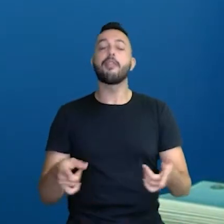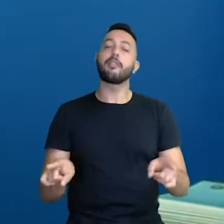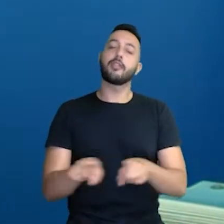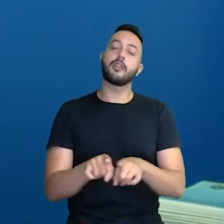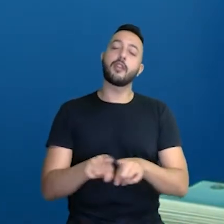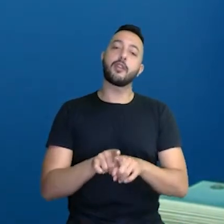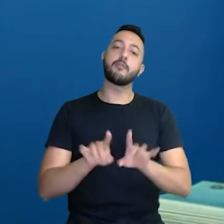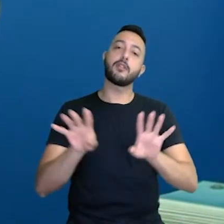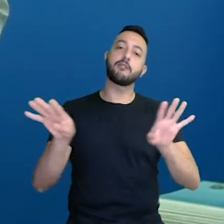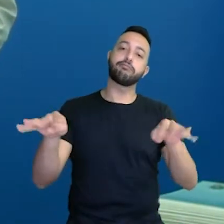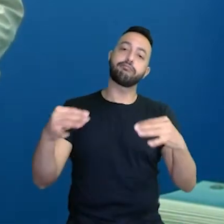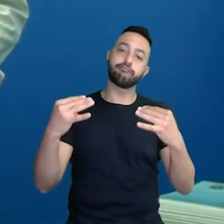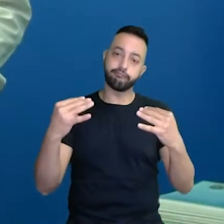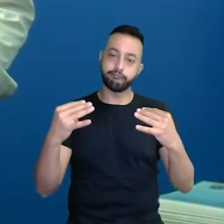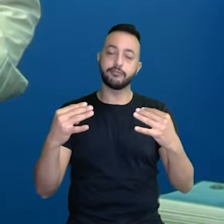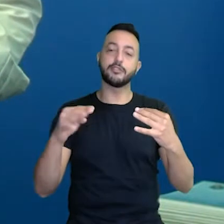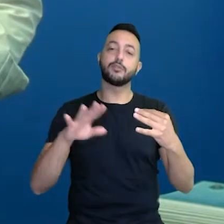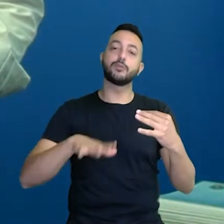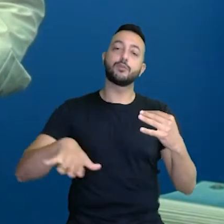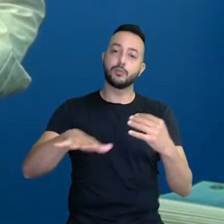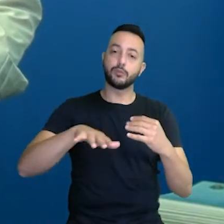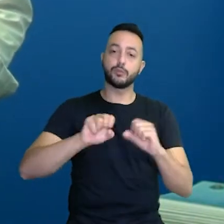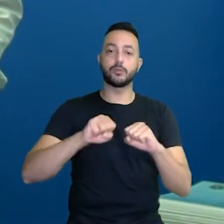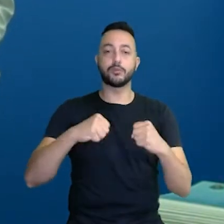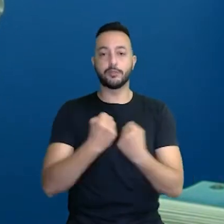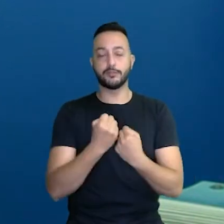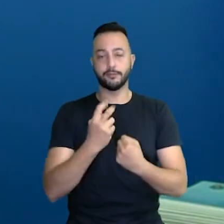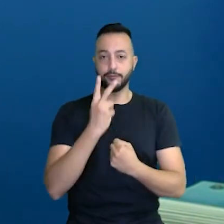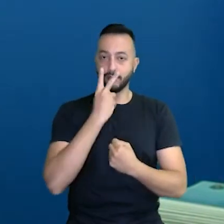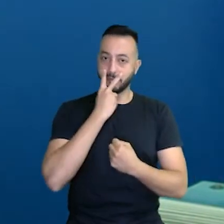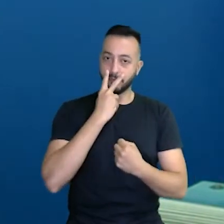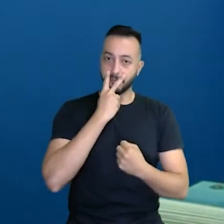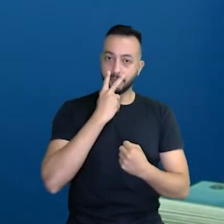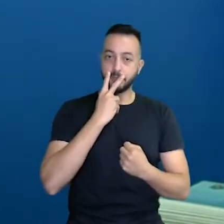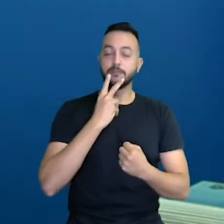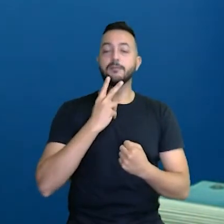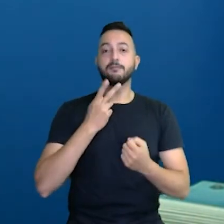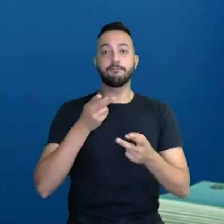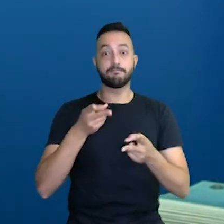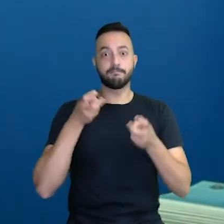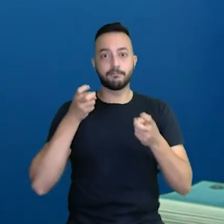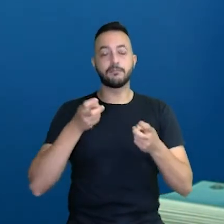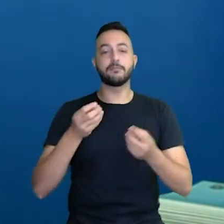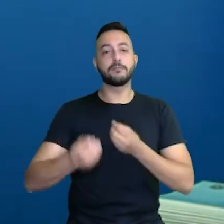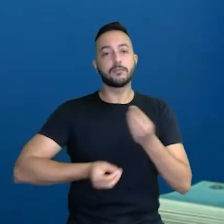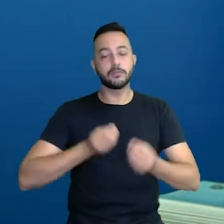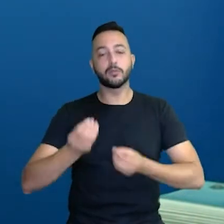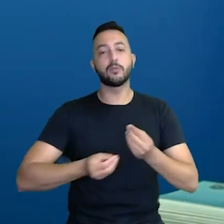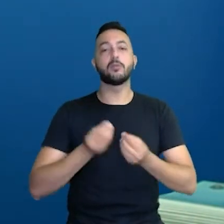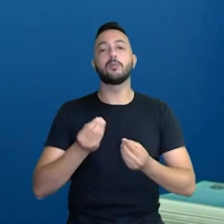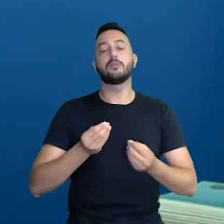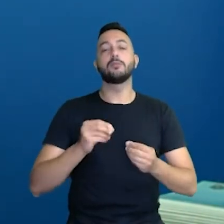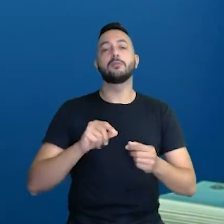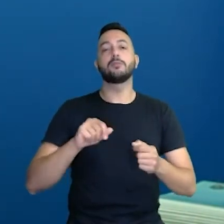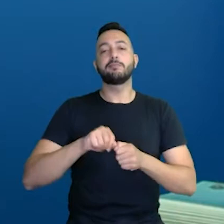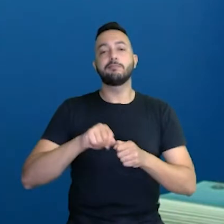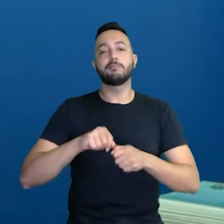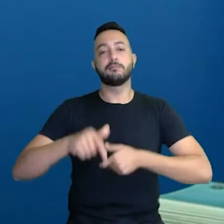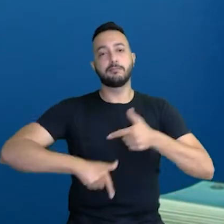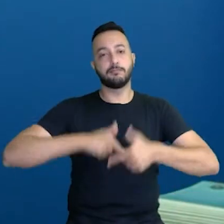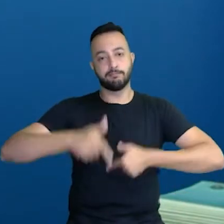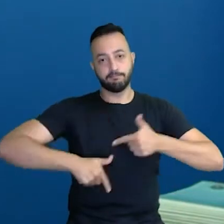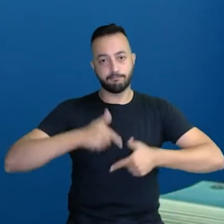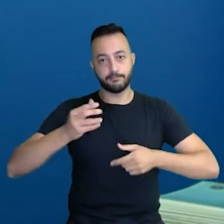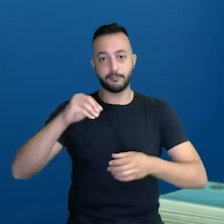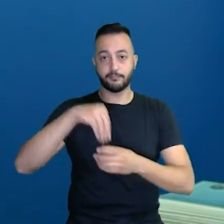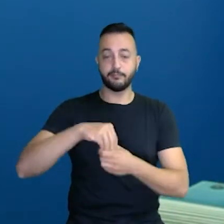chamamento para que toda a sociedade vitoriense perceba como está sendo realizado os trabalhos